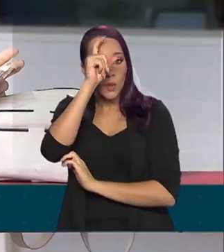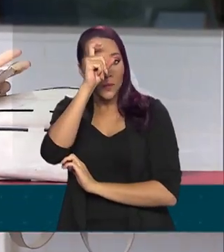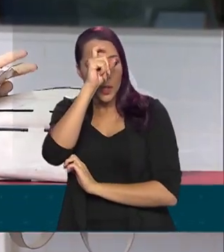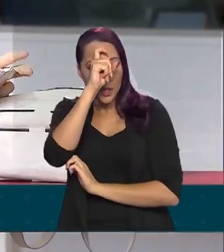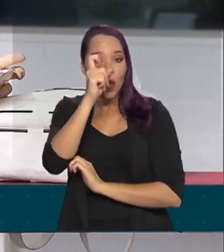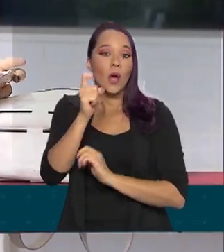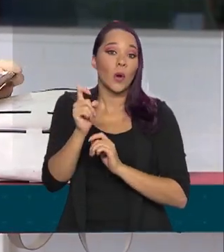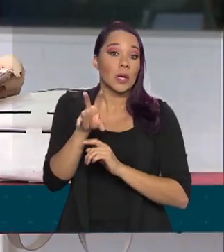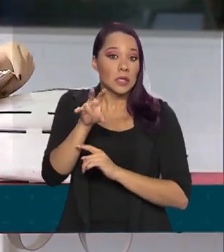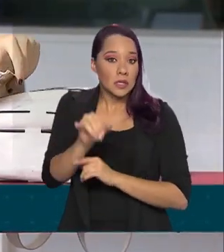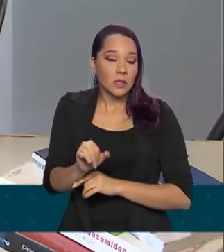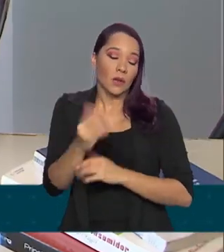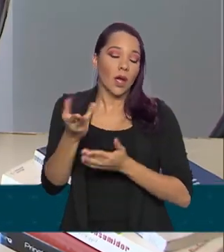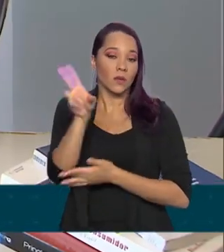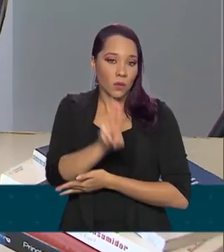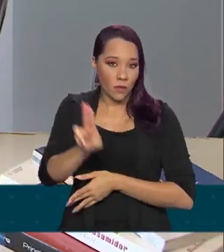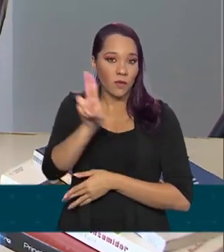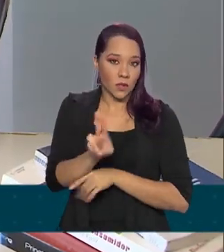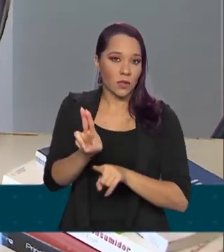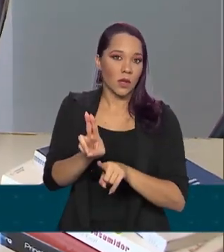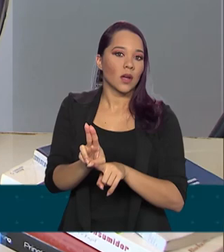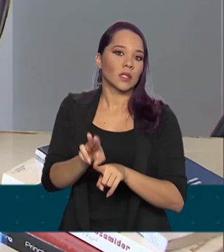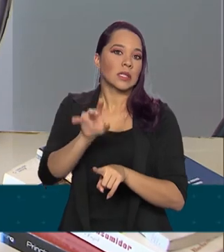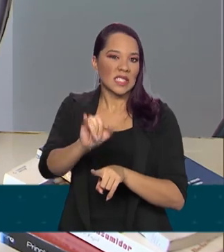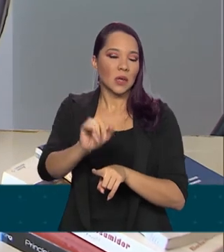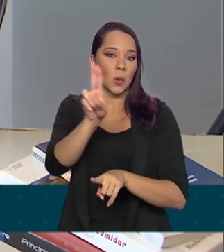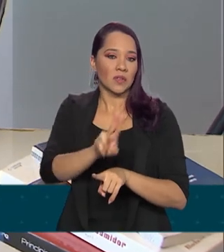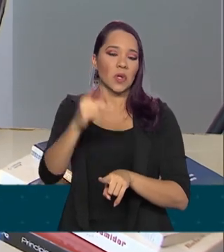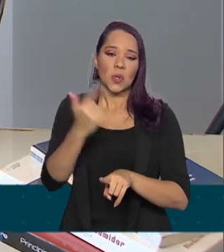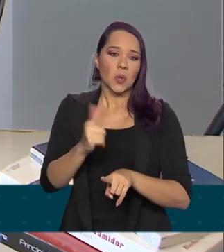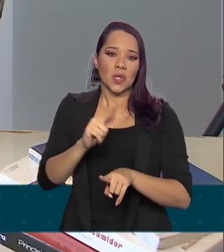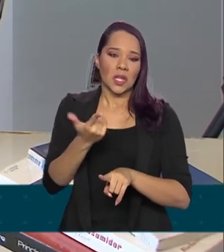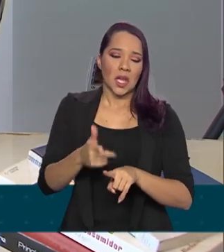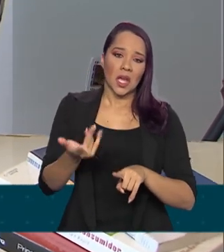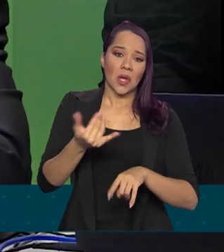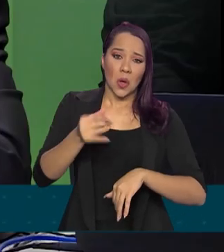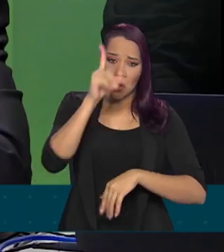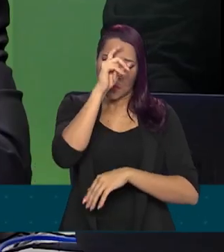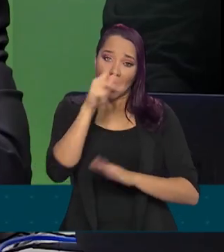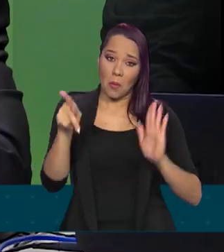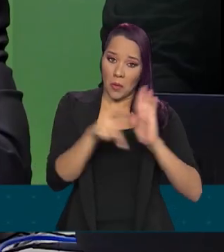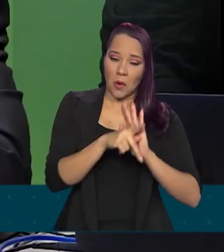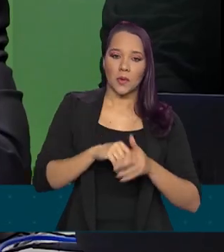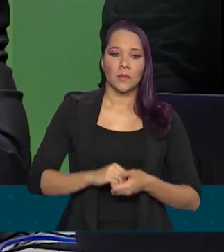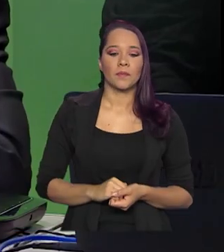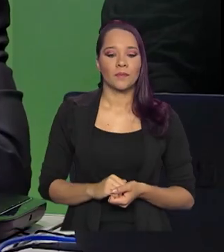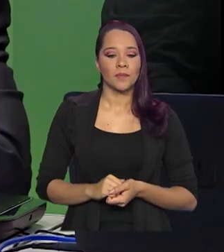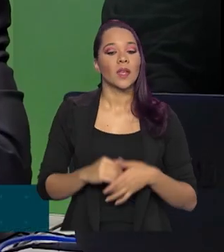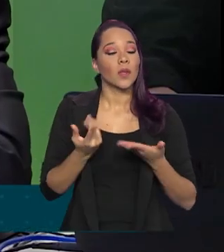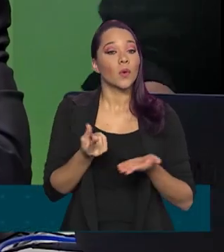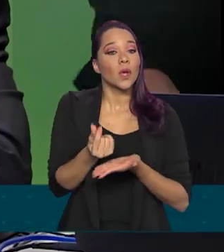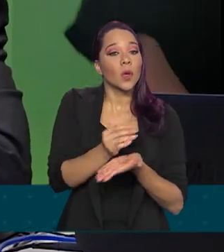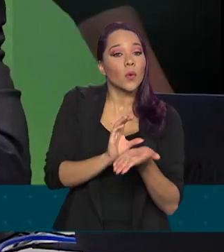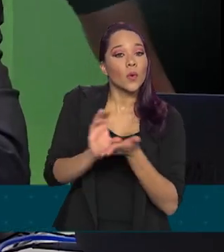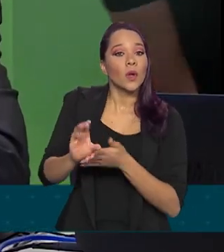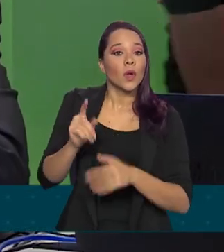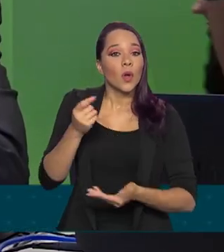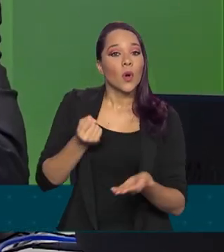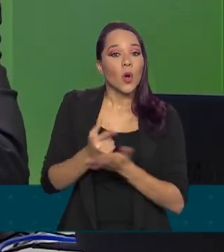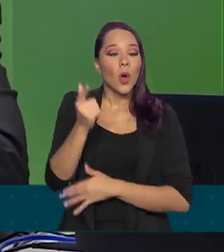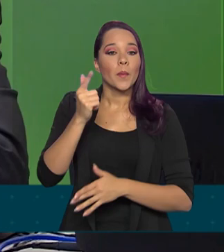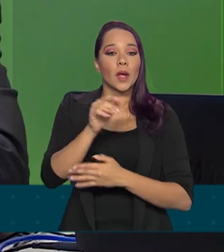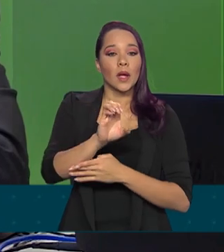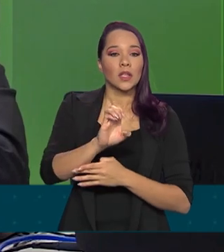em caso das universidades não terem unidades de saúde. São recursos diversos para compra de equipamento de